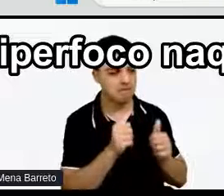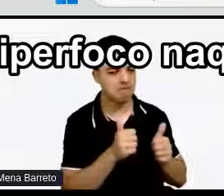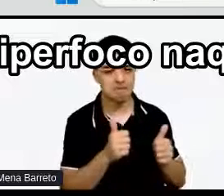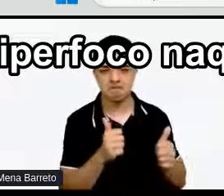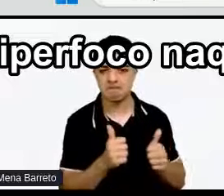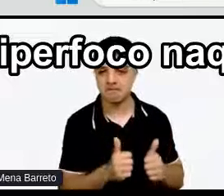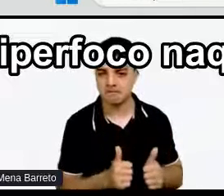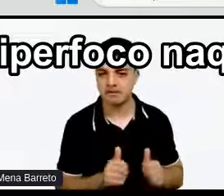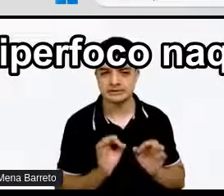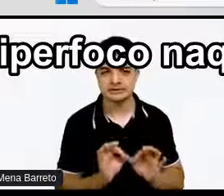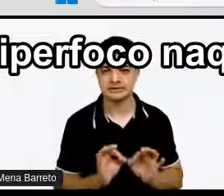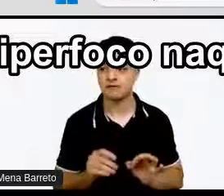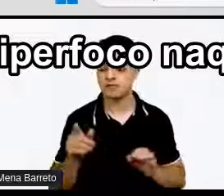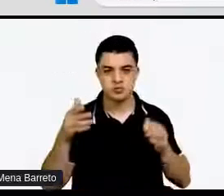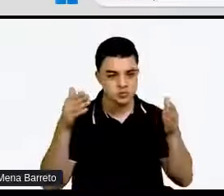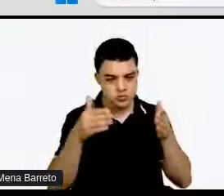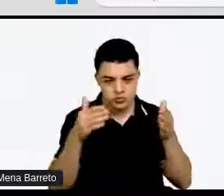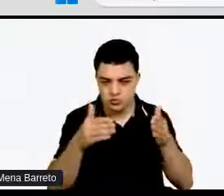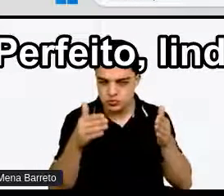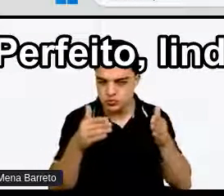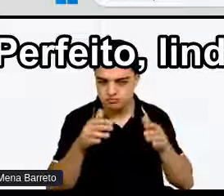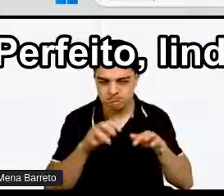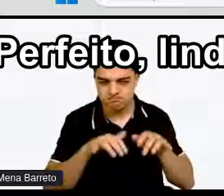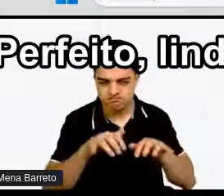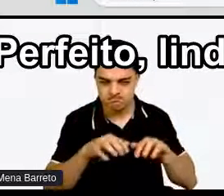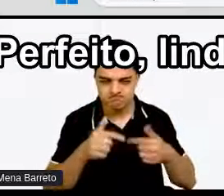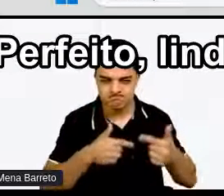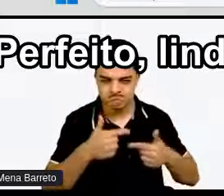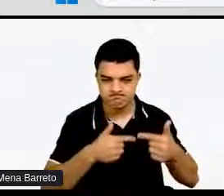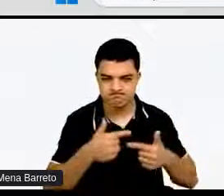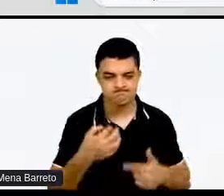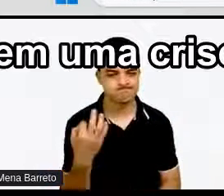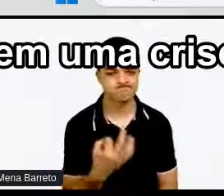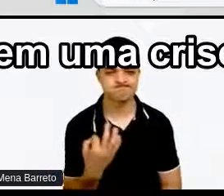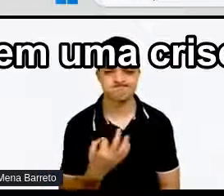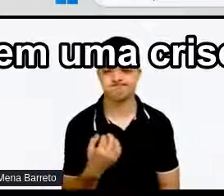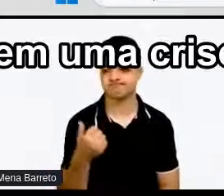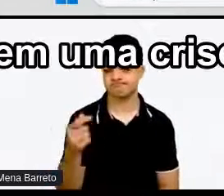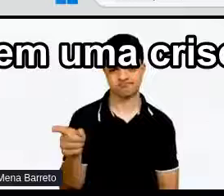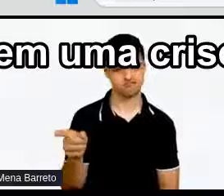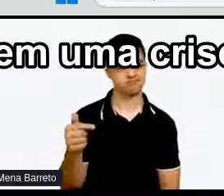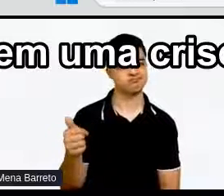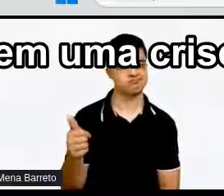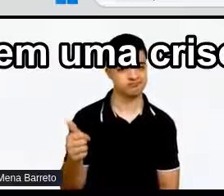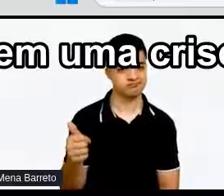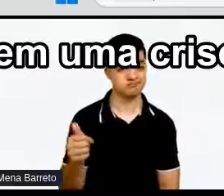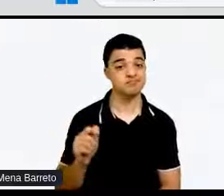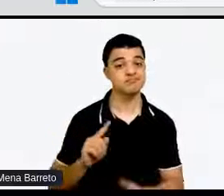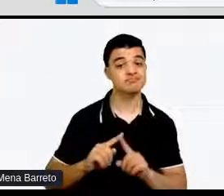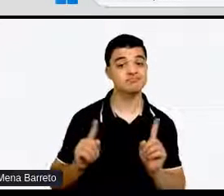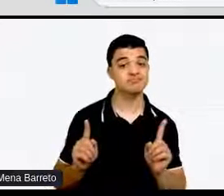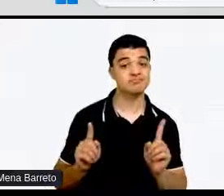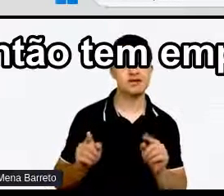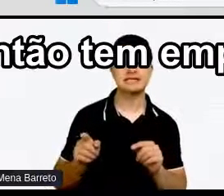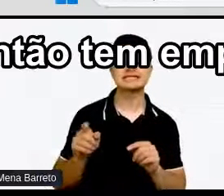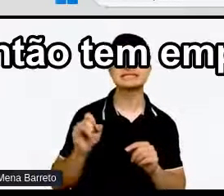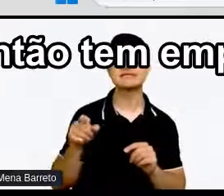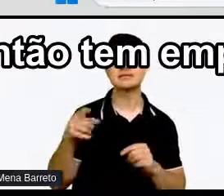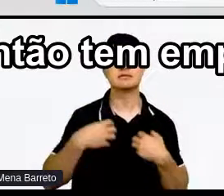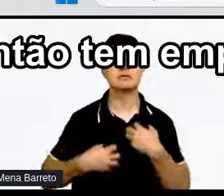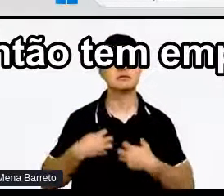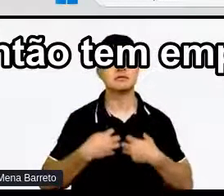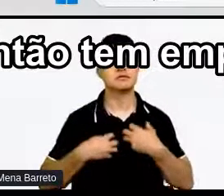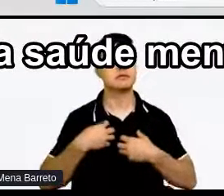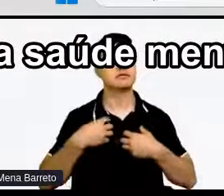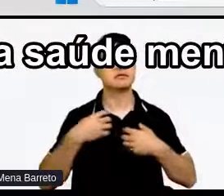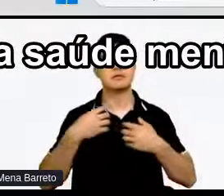tem hiperfoco Naquilo que você está fazendo Perfeito, lindo e maravilhoso Mas se você tem uma crise Eu não quero saber de você Então tem